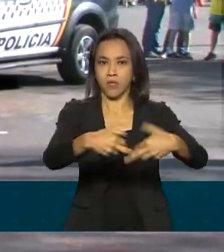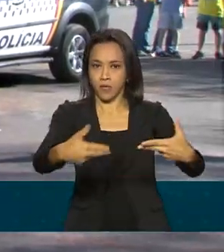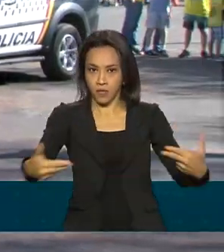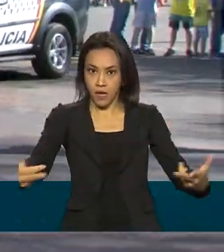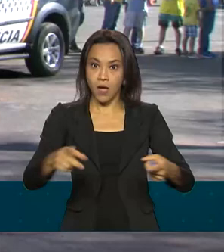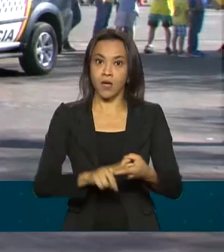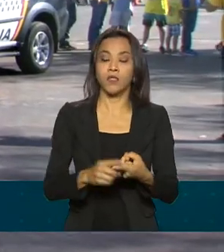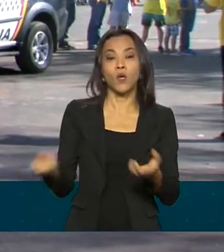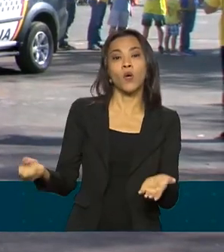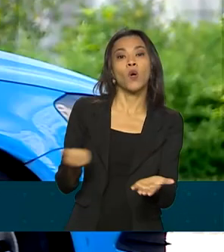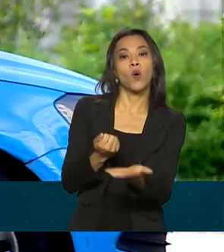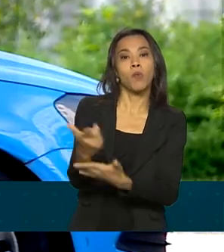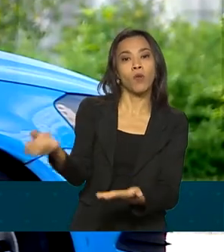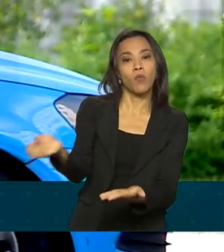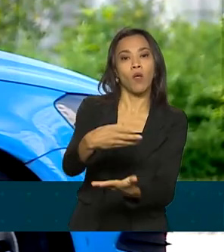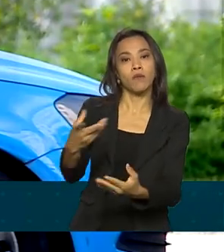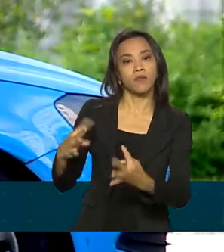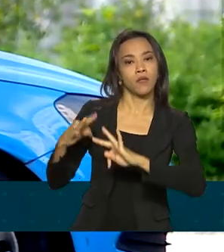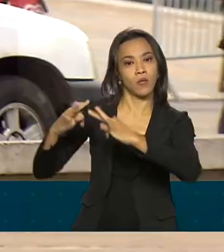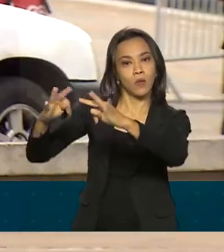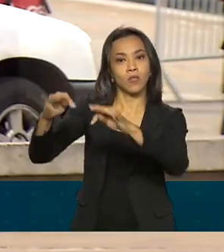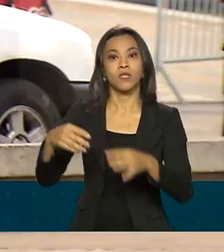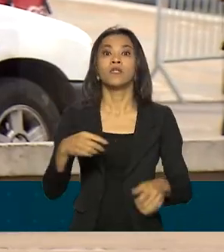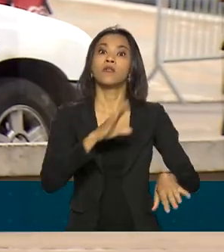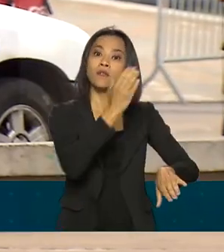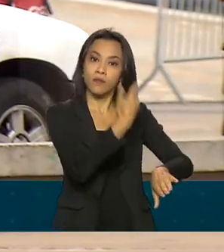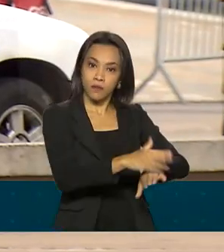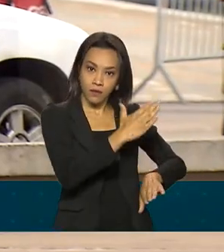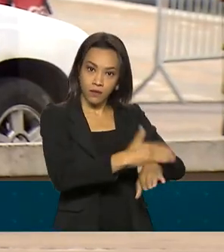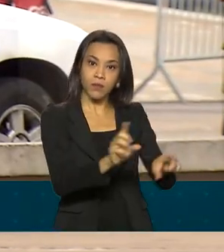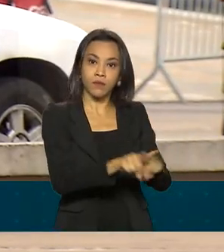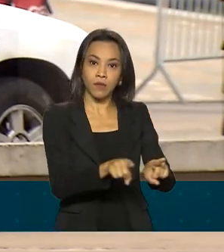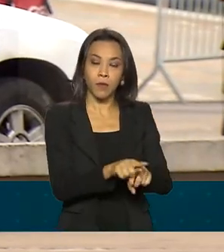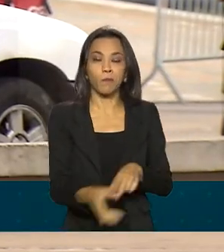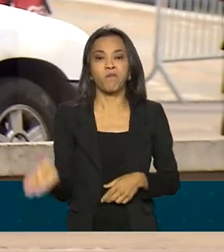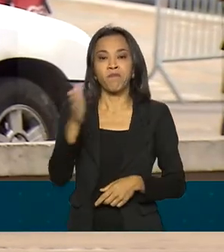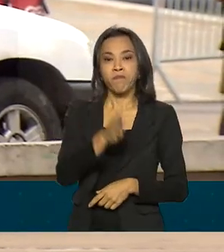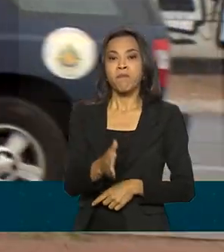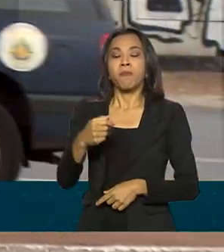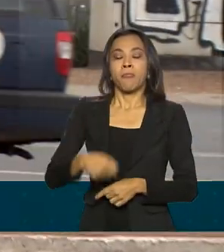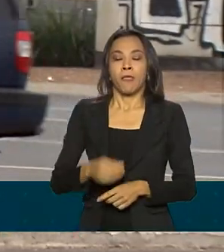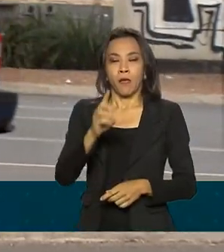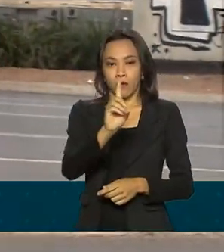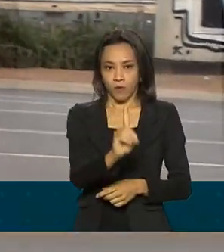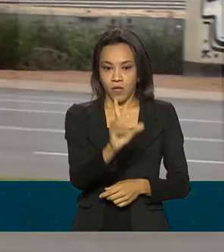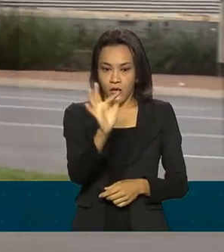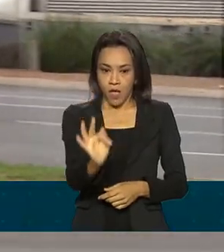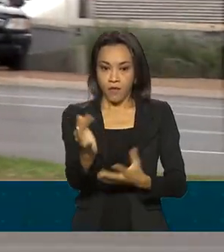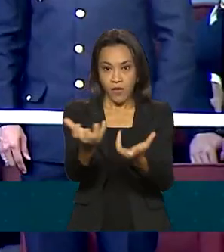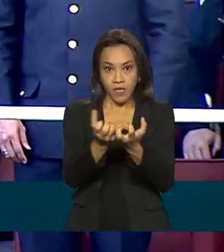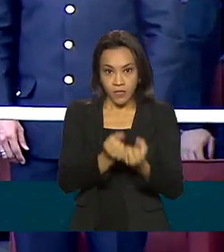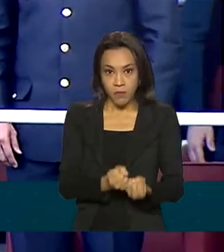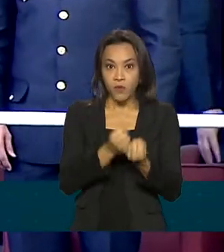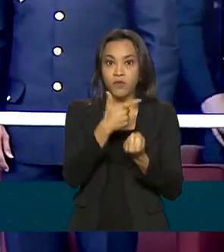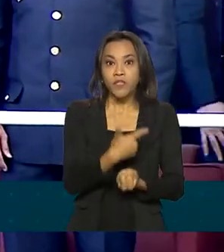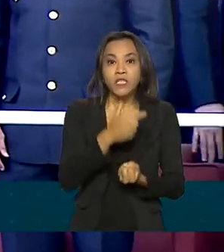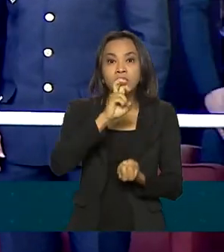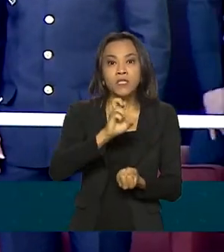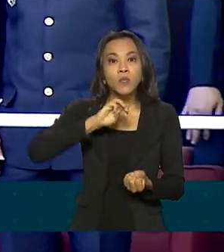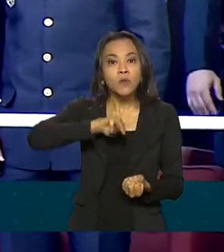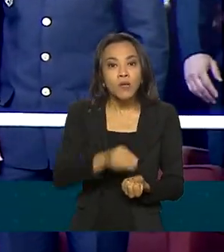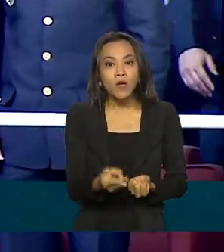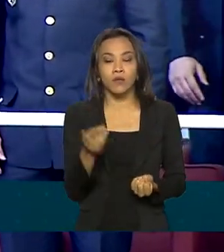de novas tecnologias e capacitações. O DF recebeu mais de 25 milhões de reais. A